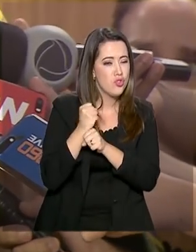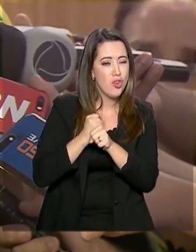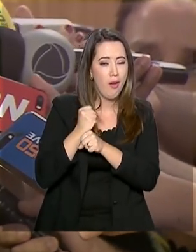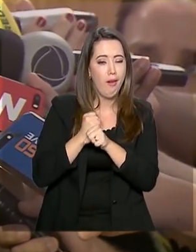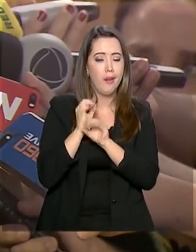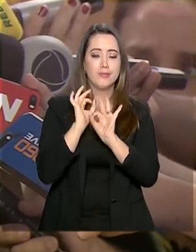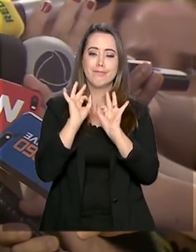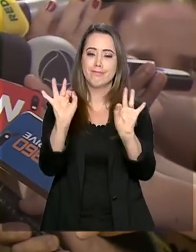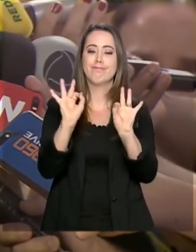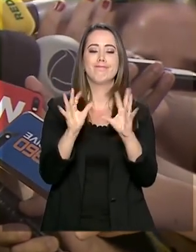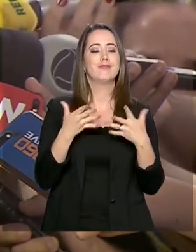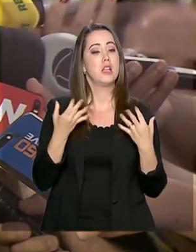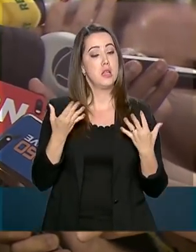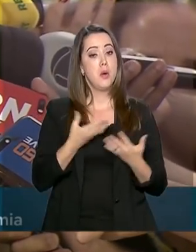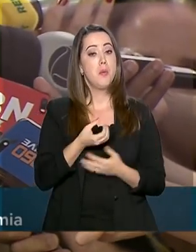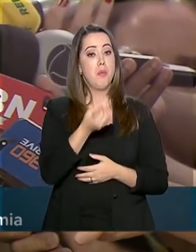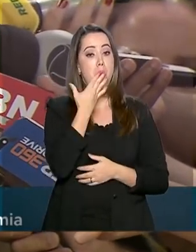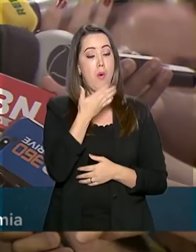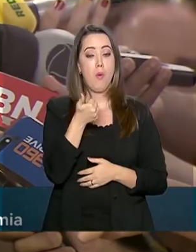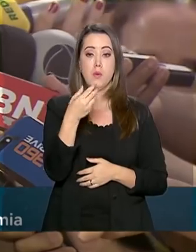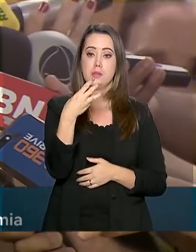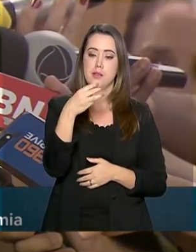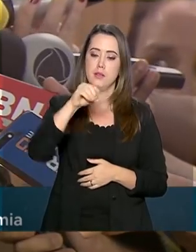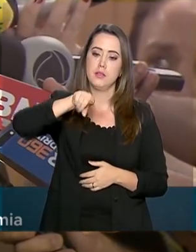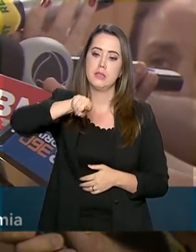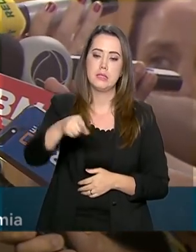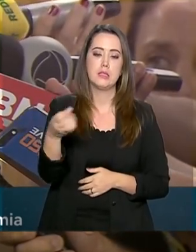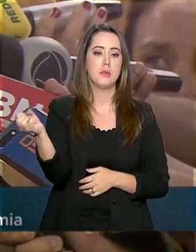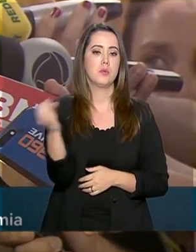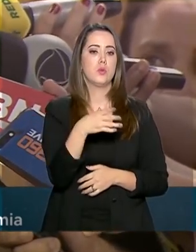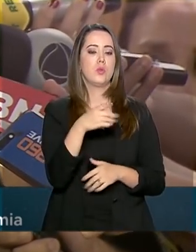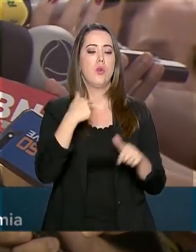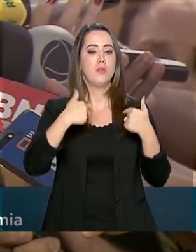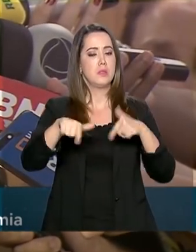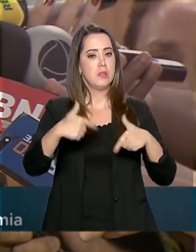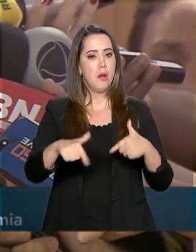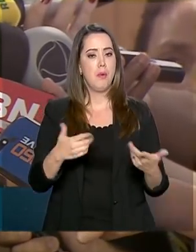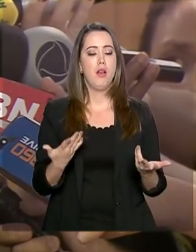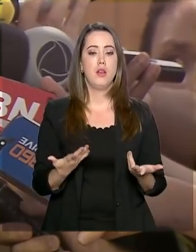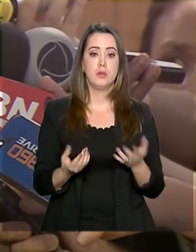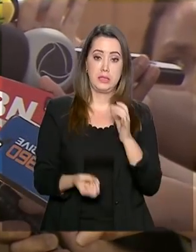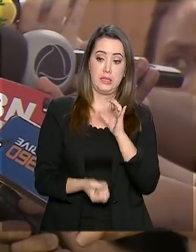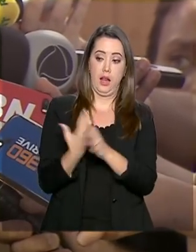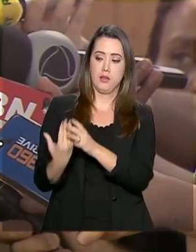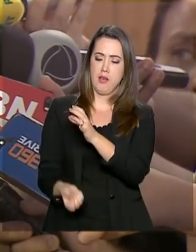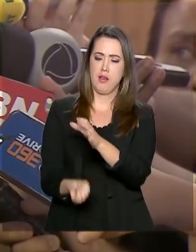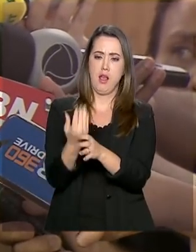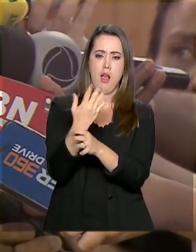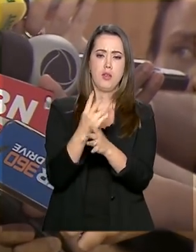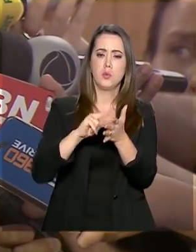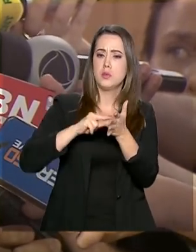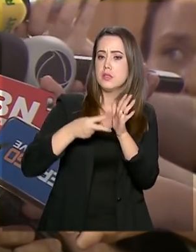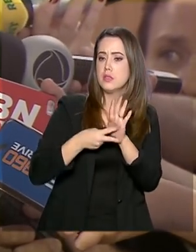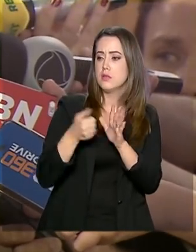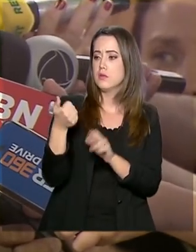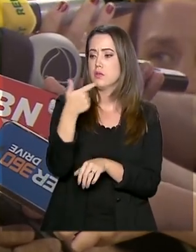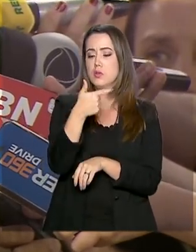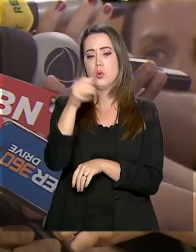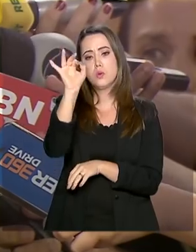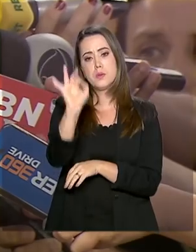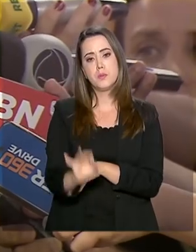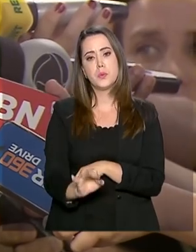bastante expressivo, da ordem de 130 mil novos postos de emprego gerados. Isso é cerca de 12%